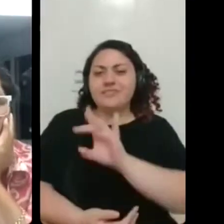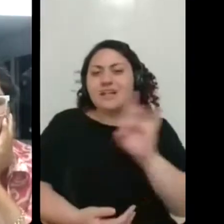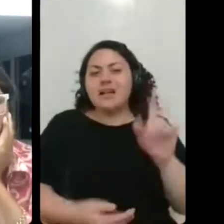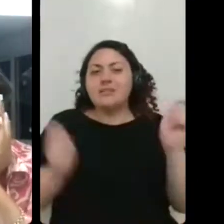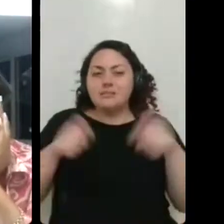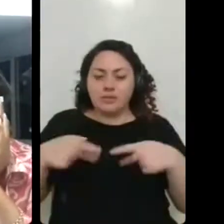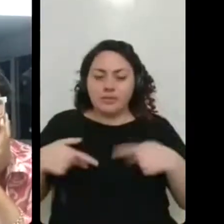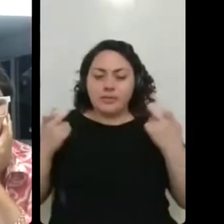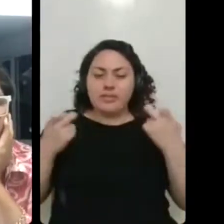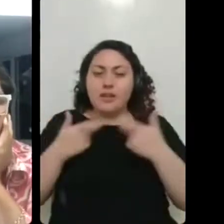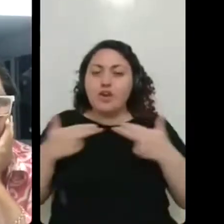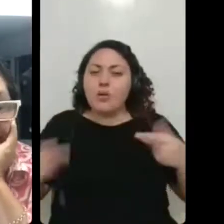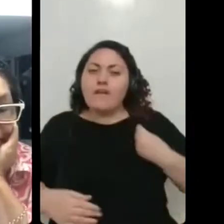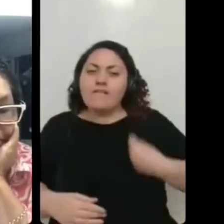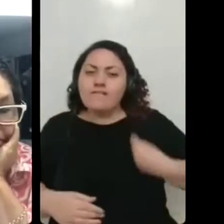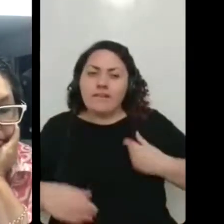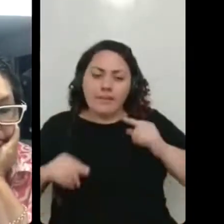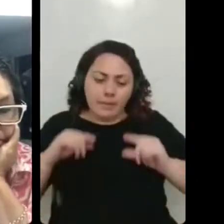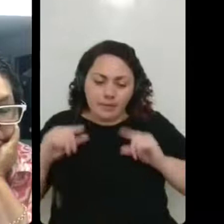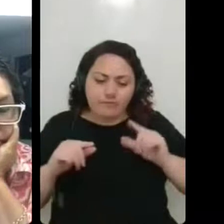os pequenos momentos que são únicos, né?